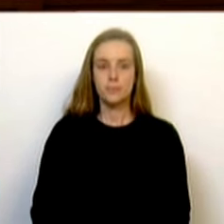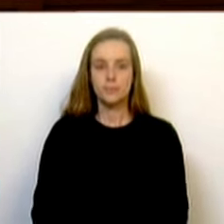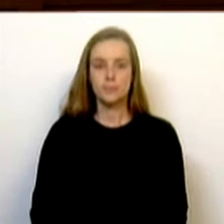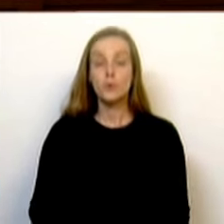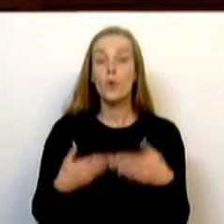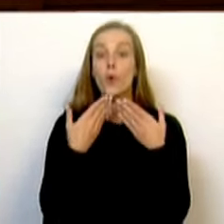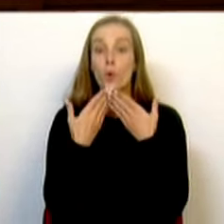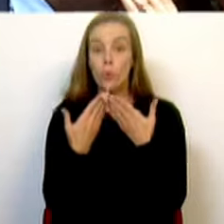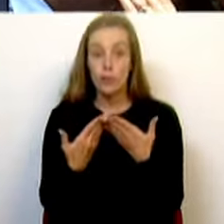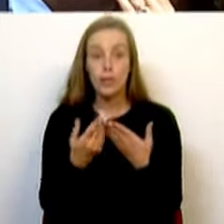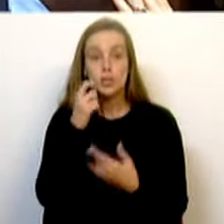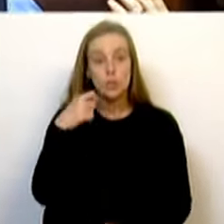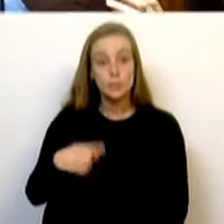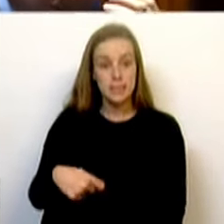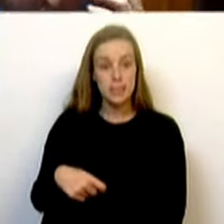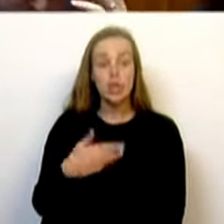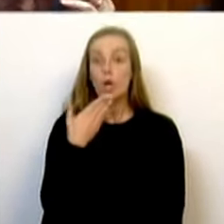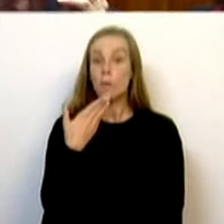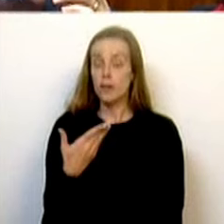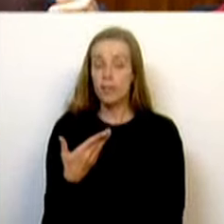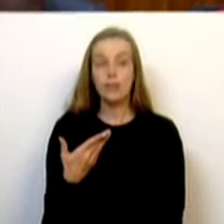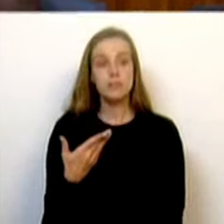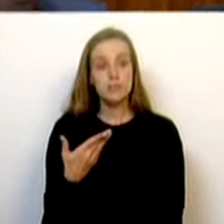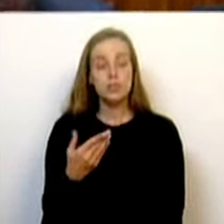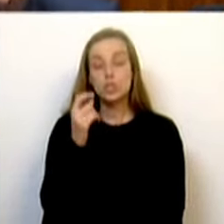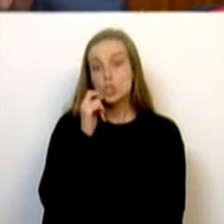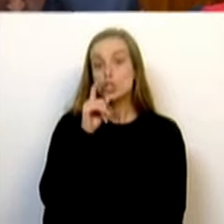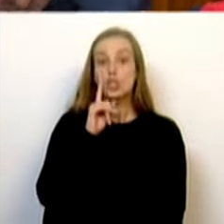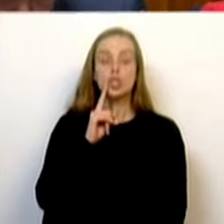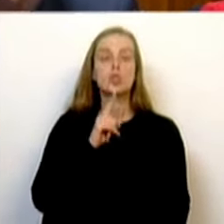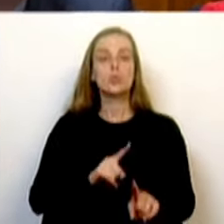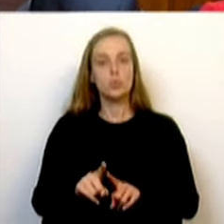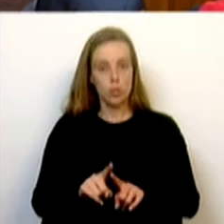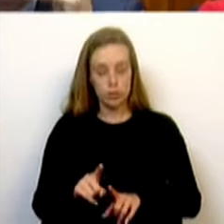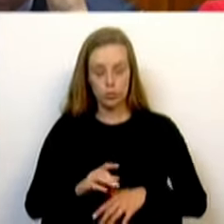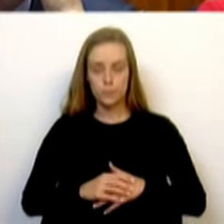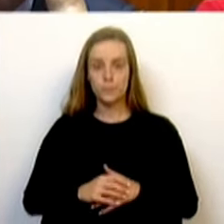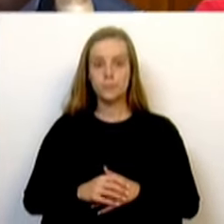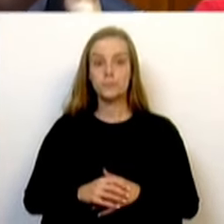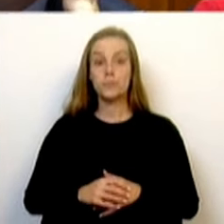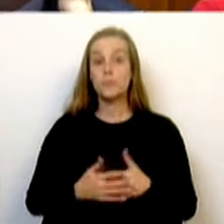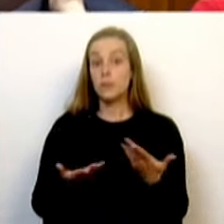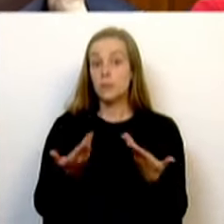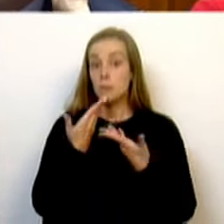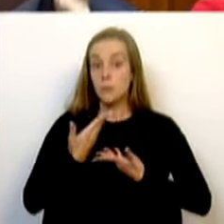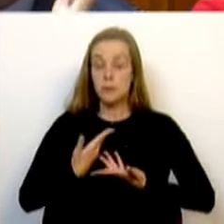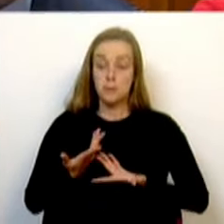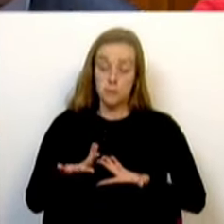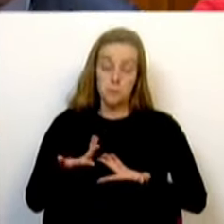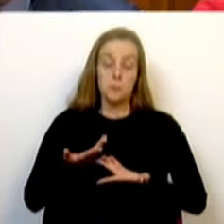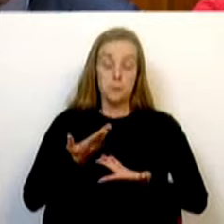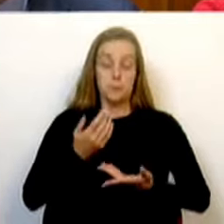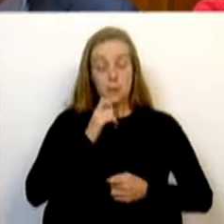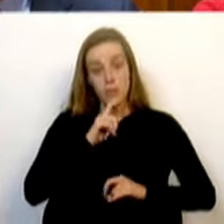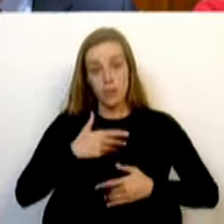Muito obrigado, Sr. Presidente, muito obrigado, Sras. e Srs. Deputados. Permitam-me começar por algumas